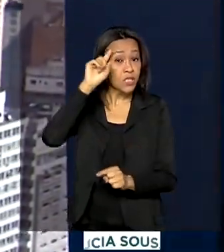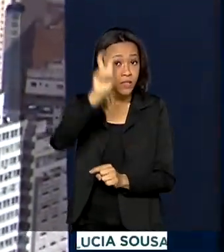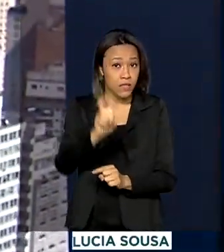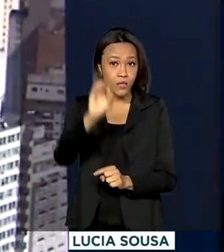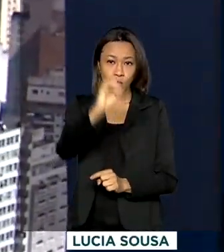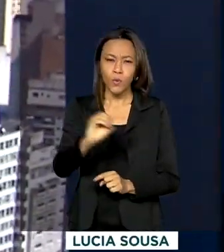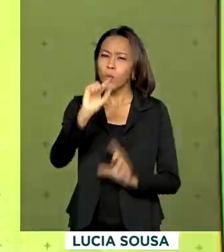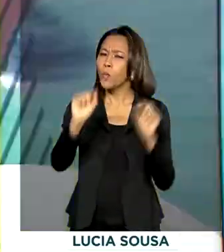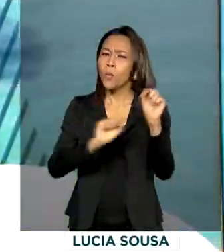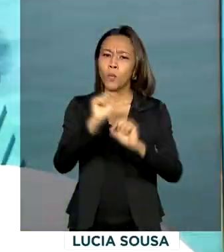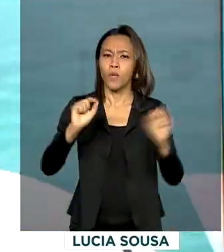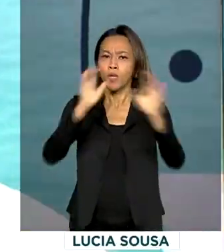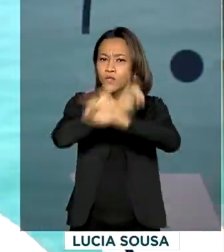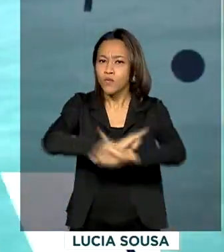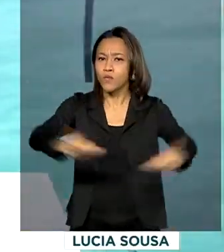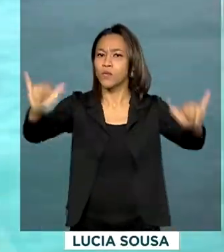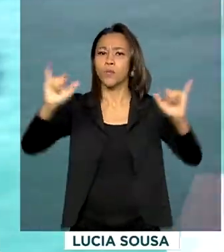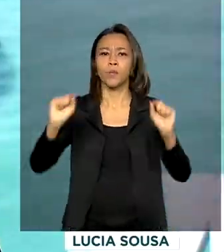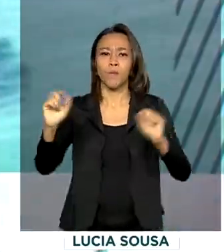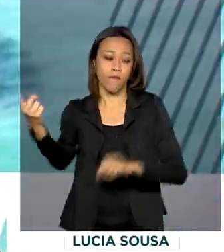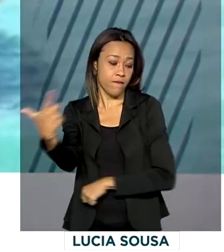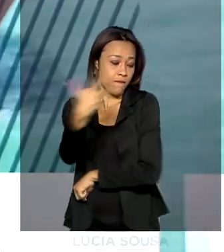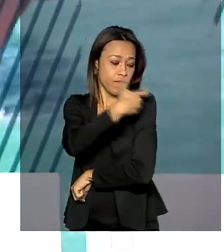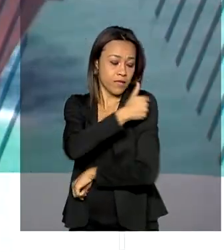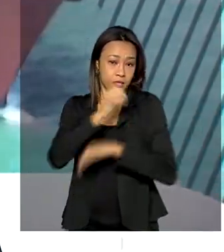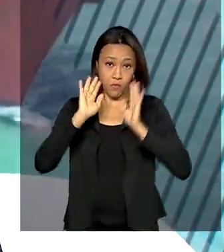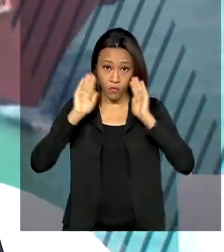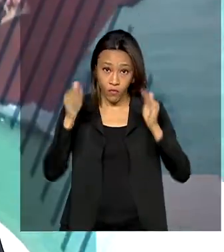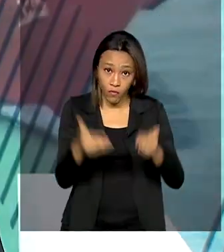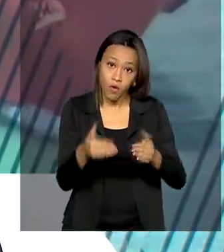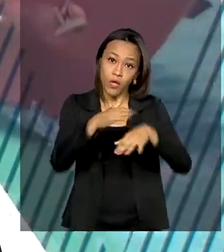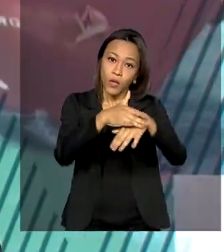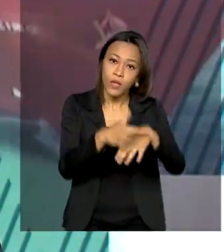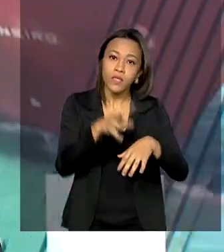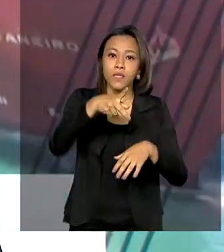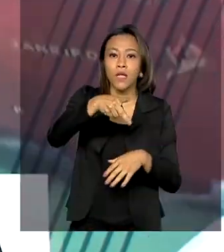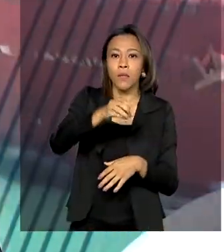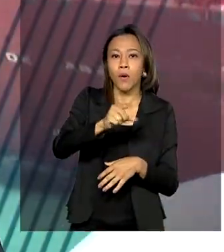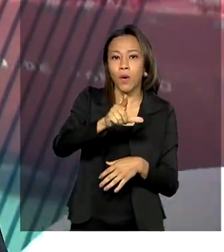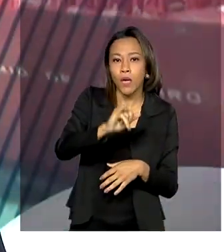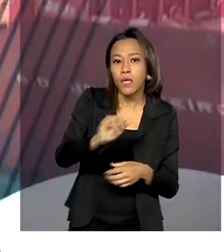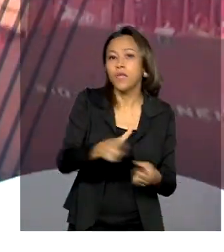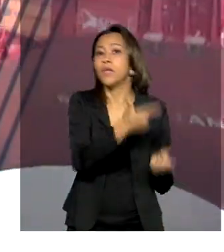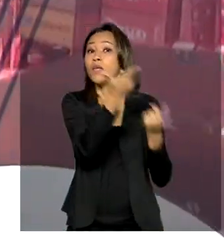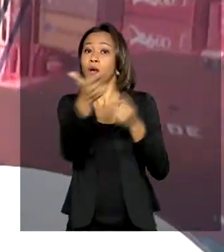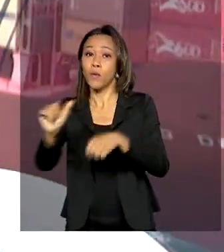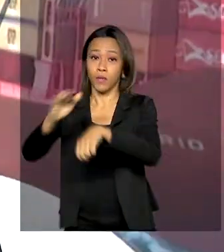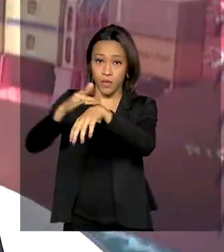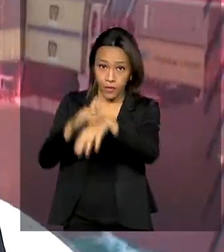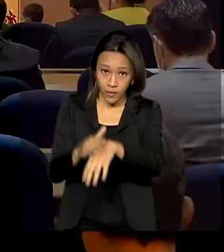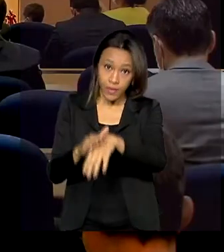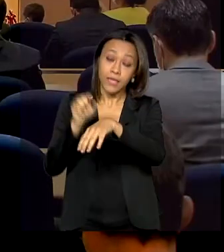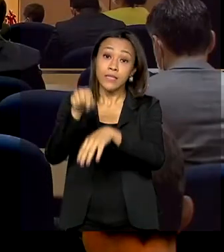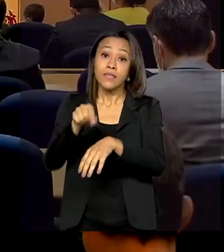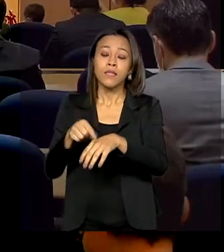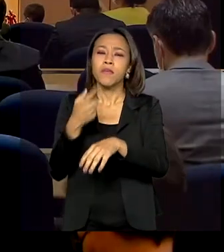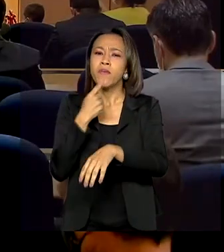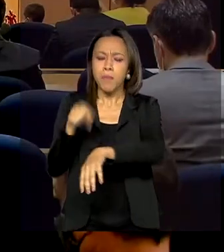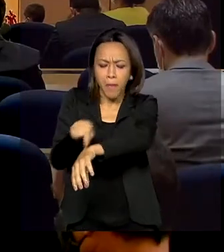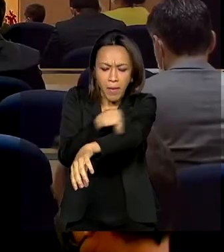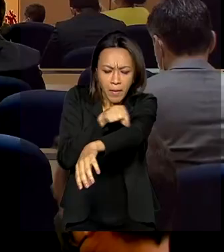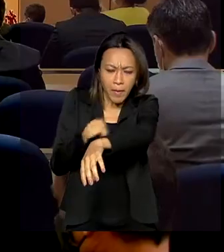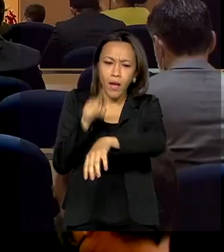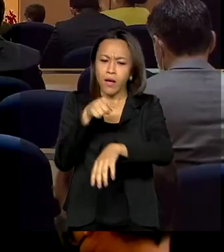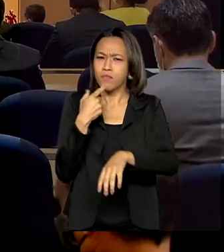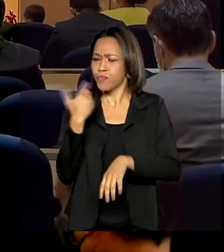nacional de multivacinação com foco na prevenção da poliomielite e do sarampo. O Ministério da Saúde lançou agora há pouco